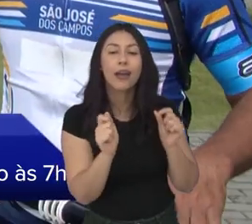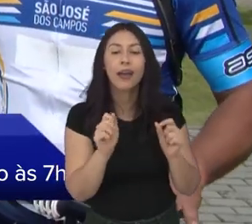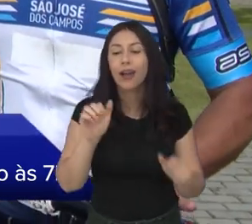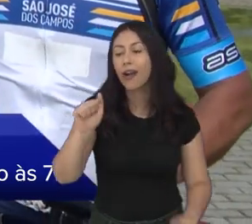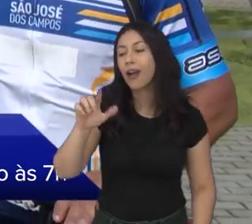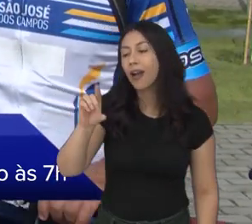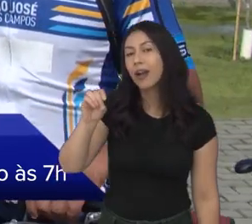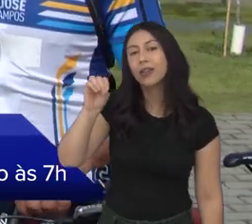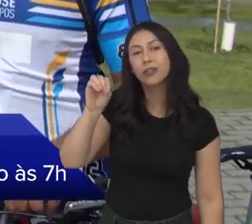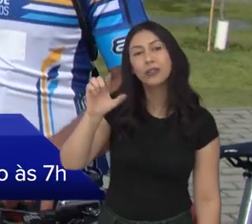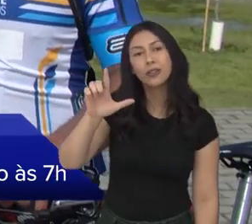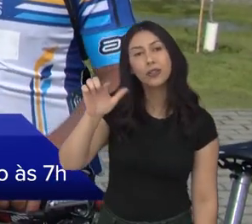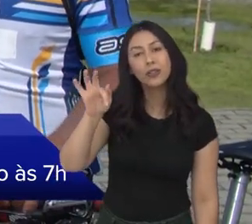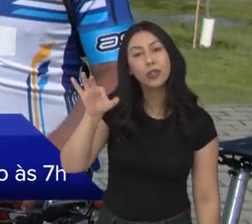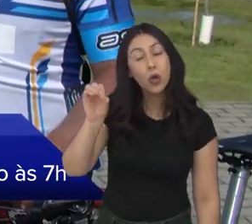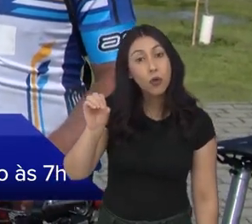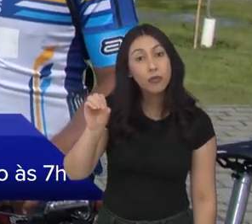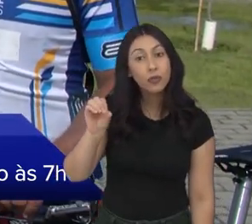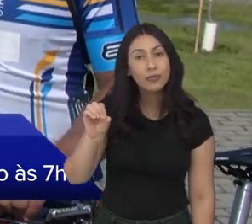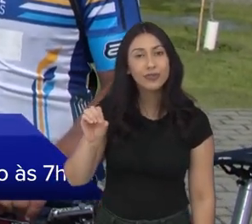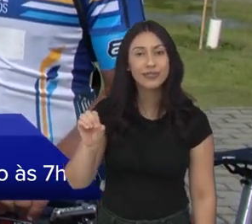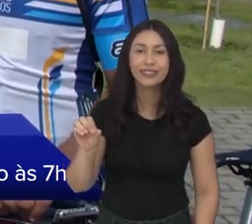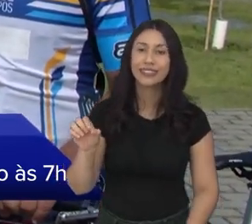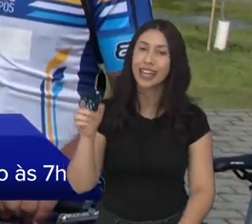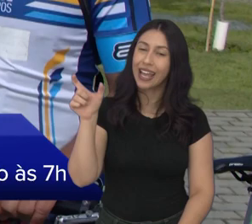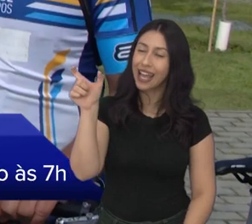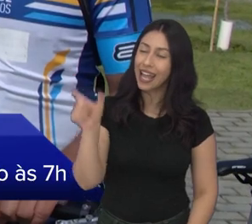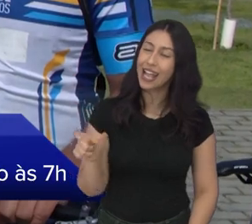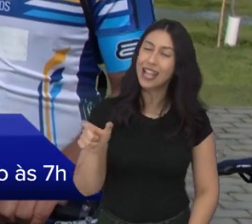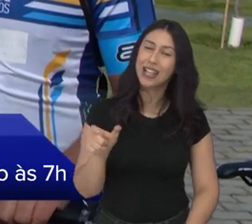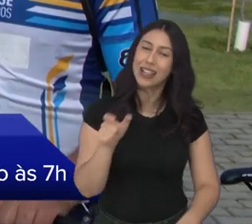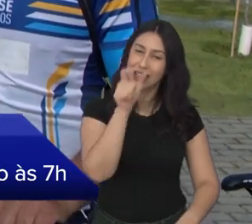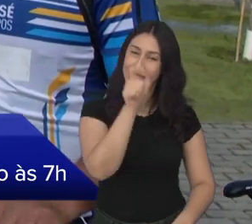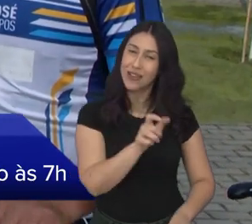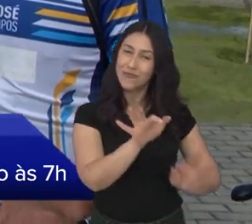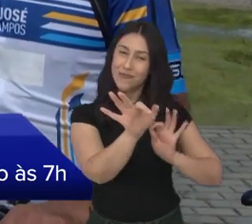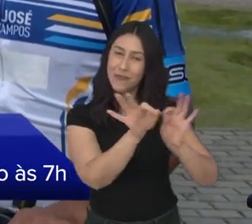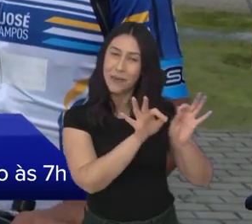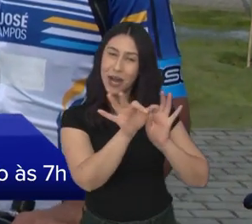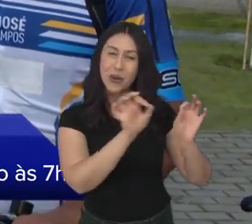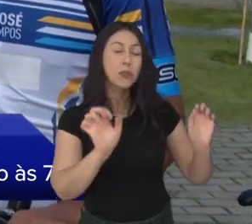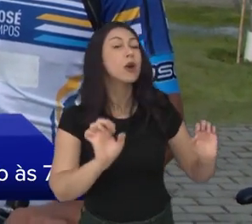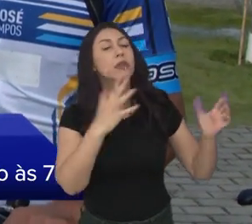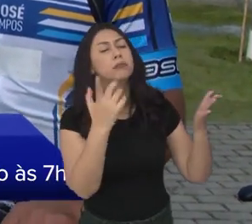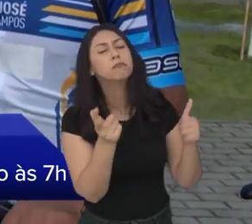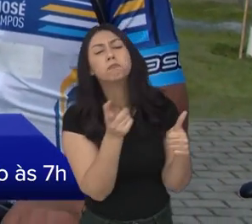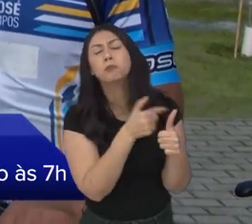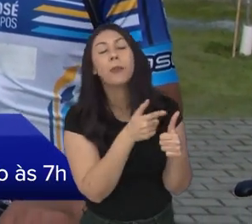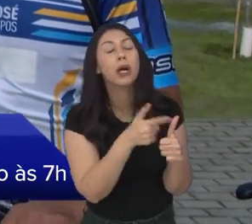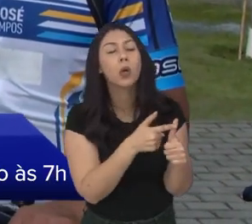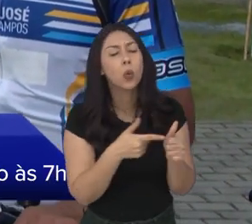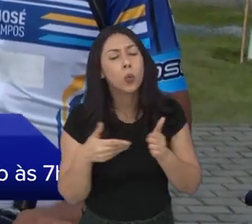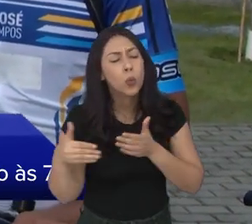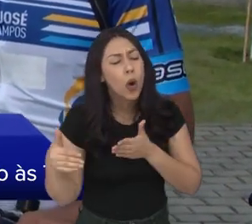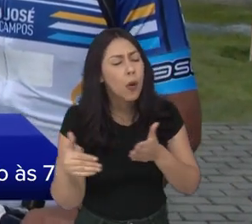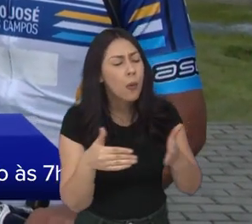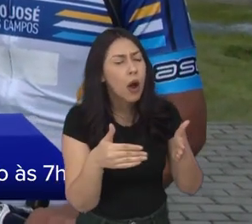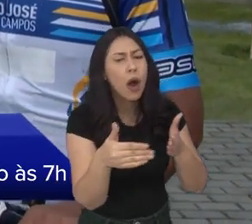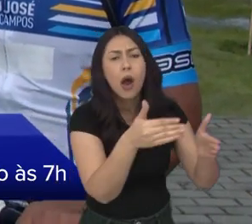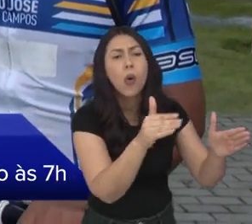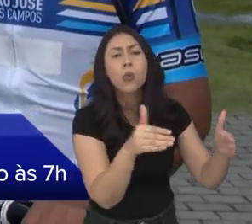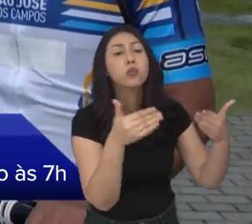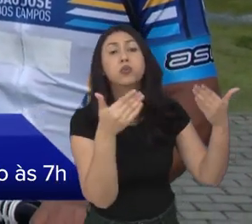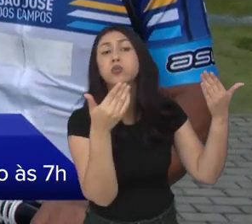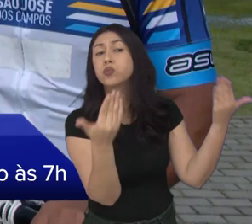o Adolfo Quirino, que é conhecido como Coquinho, né? Um dos organizadores do evento. Adolfo, primeiro, qual o percurso